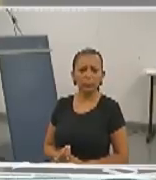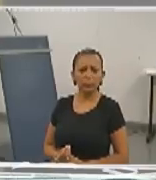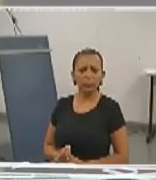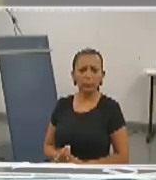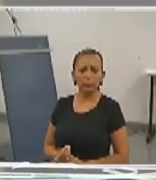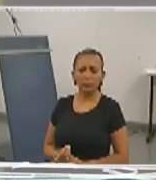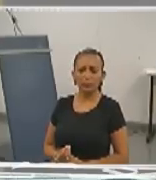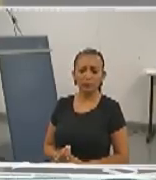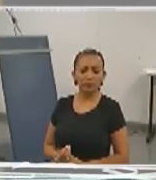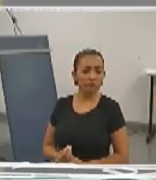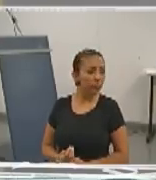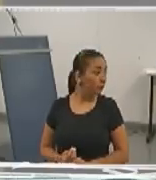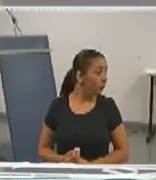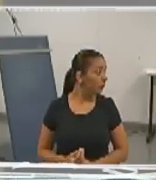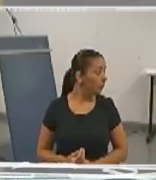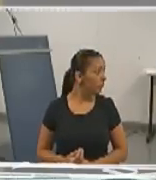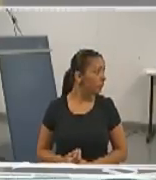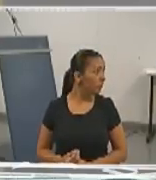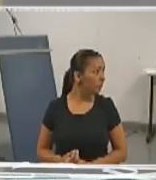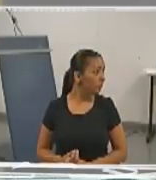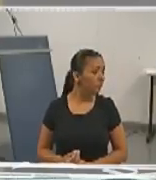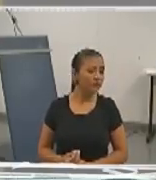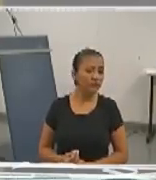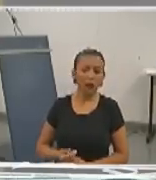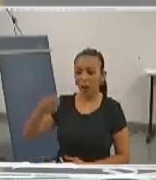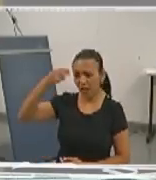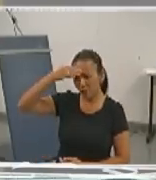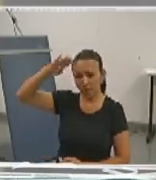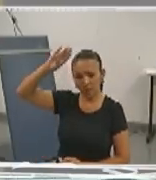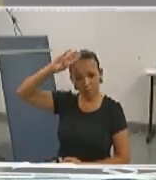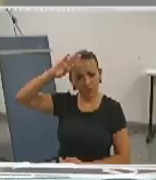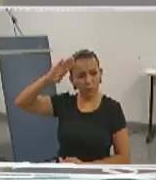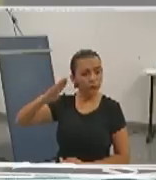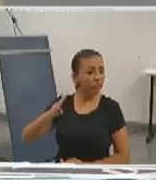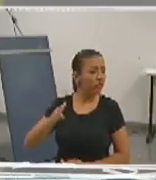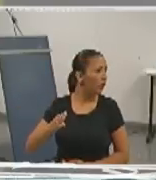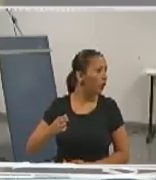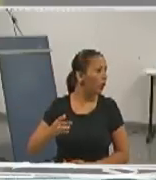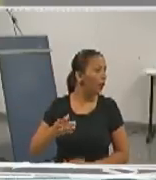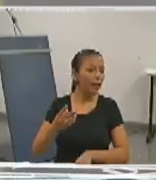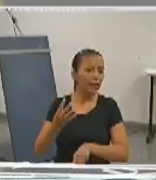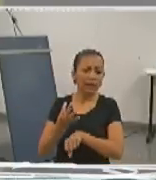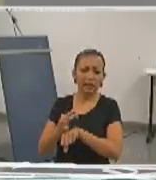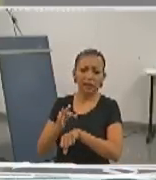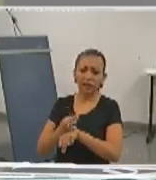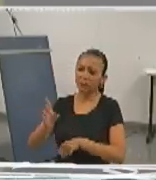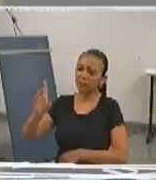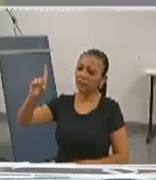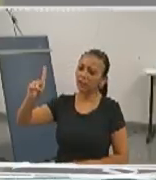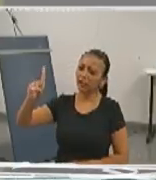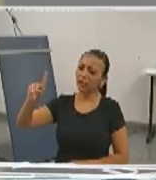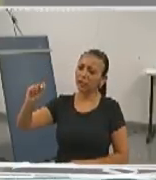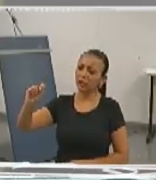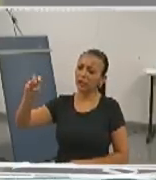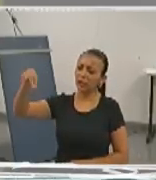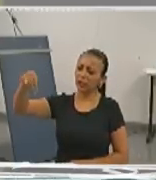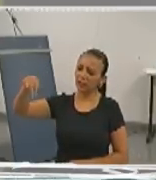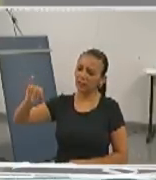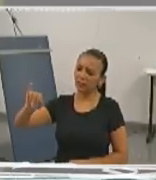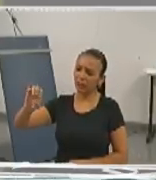Ah, essa Nelma é a técnica de enfermagem. Bom, existe uma técnica, Daniele Romero, do HU.